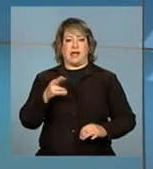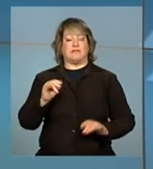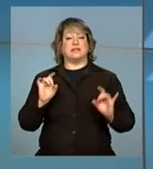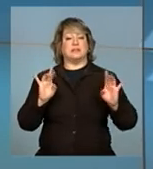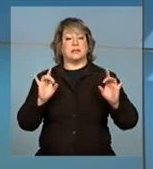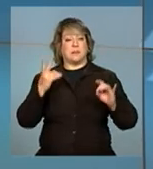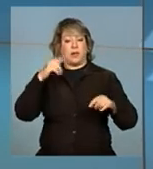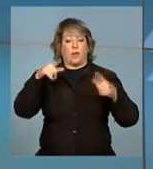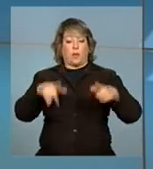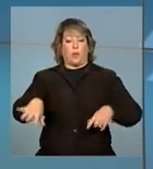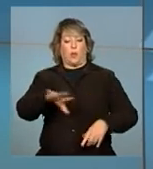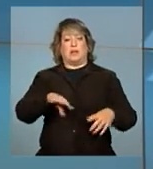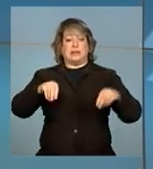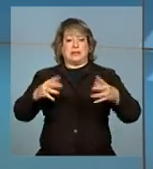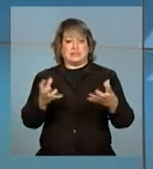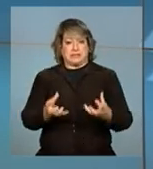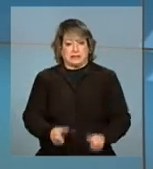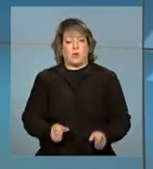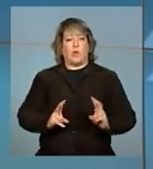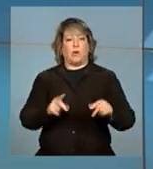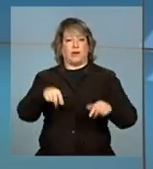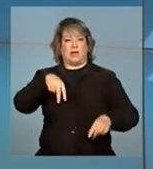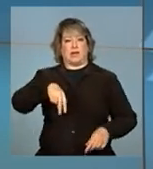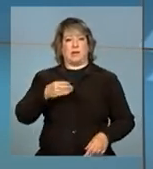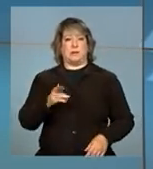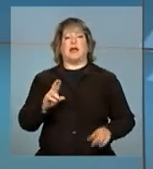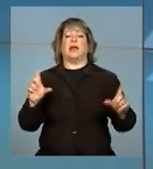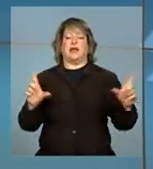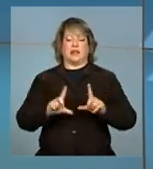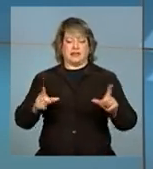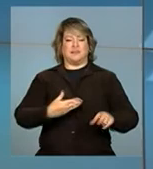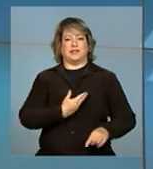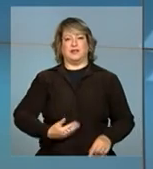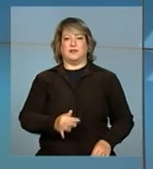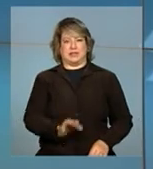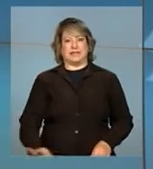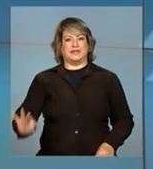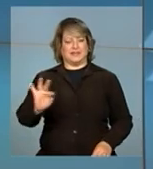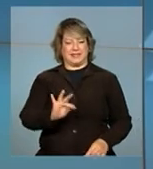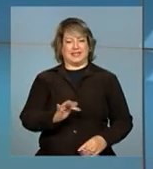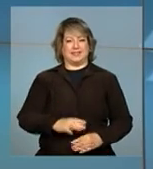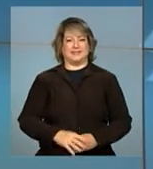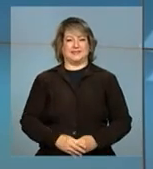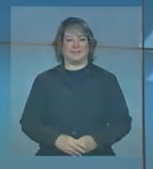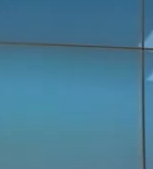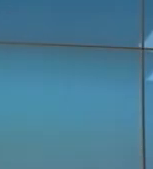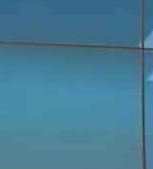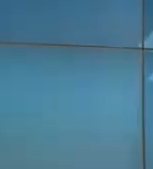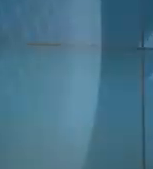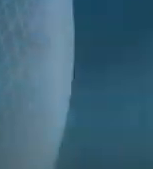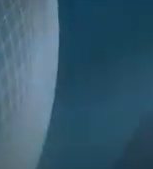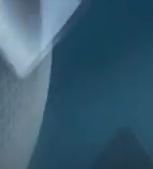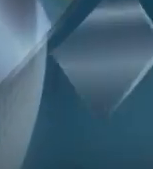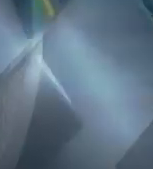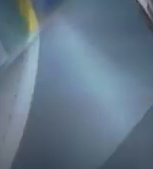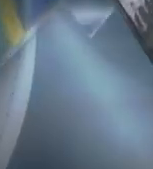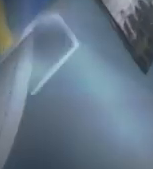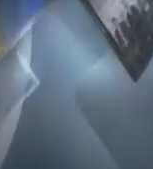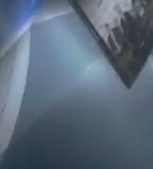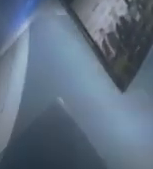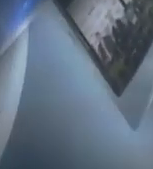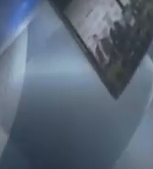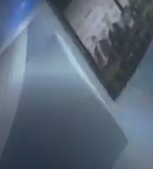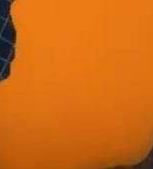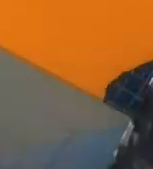específico para a região do semiárido. Continue com a gente aqui na NBR, a TV do Governo Federal. Tchau. Tchau.